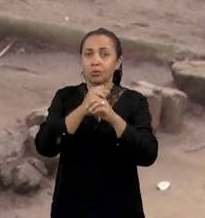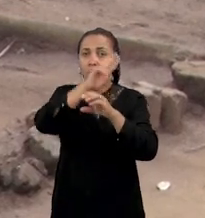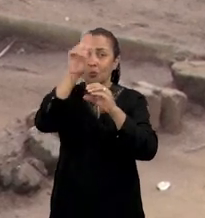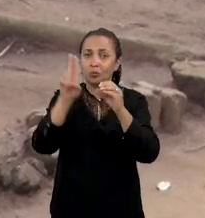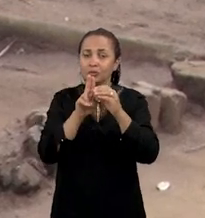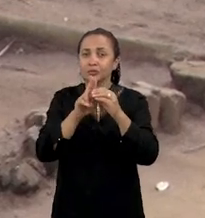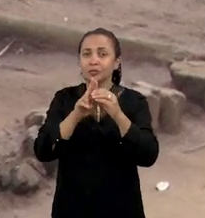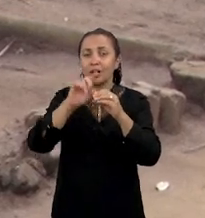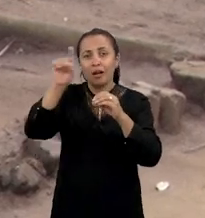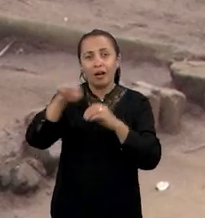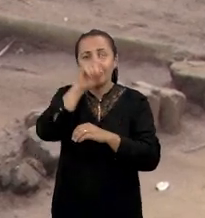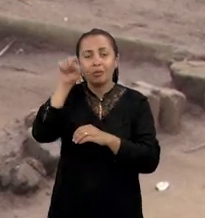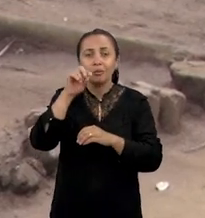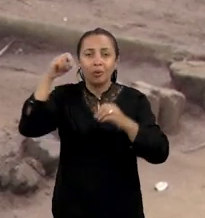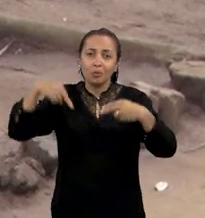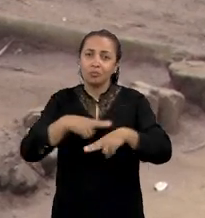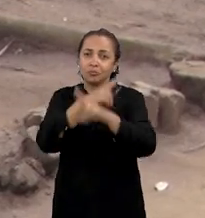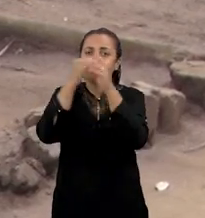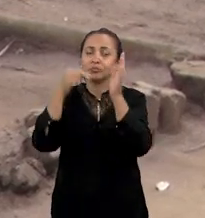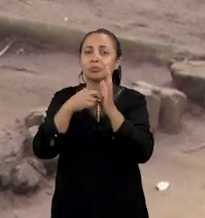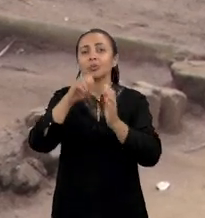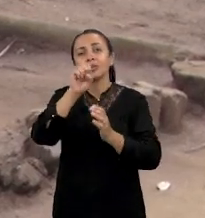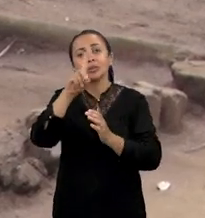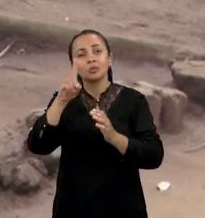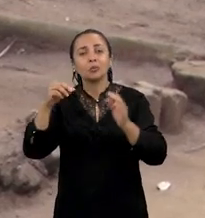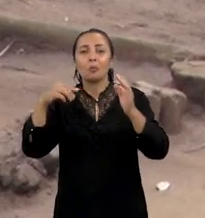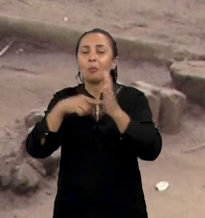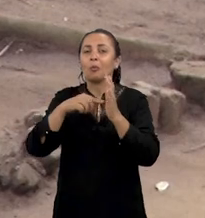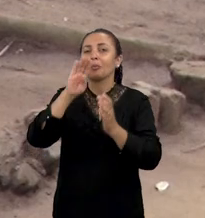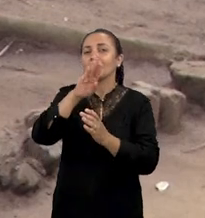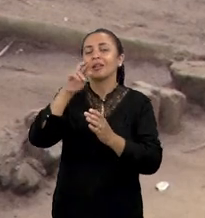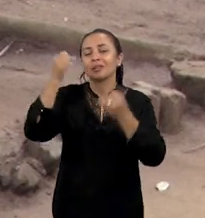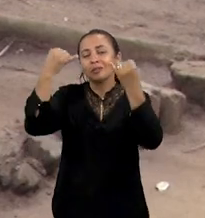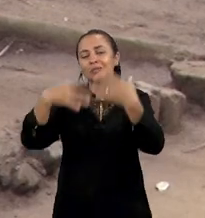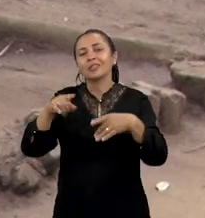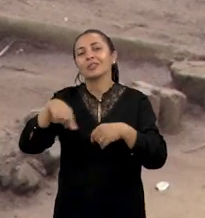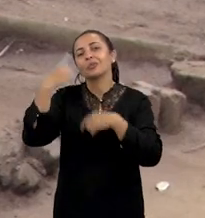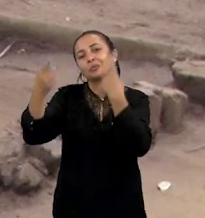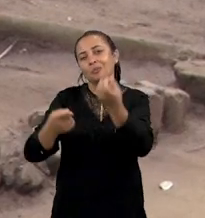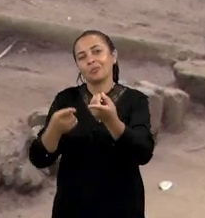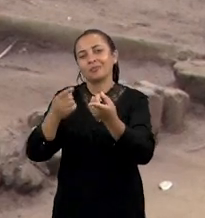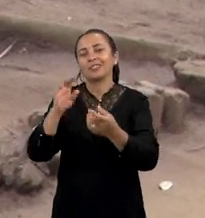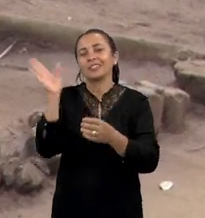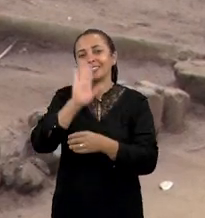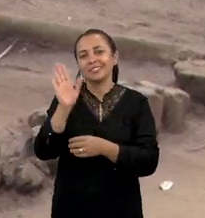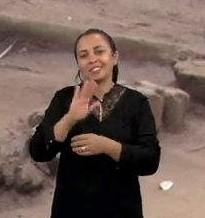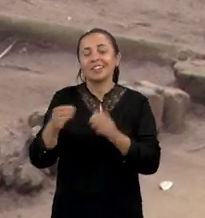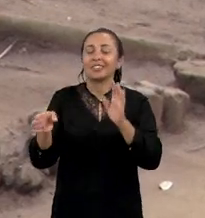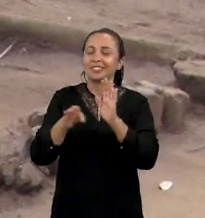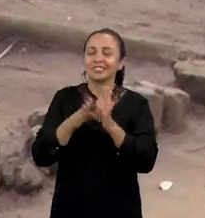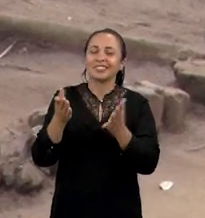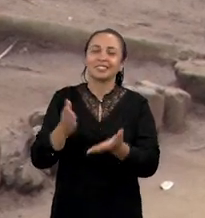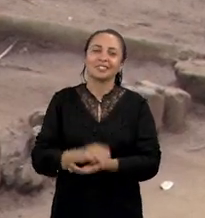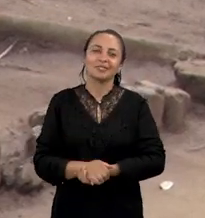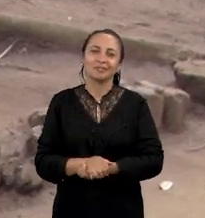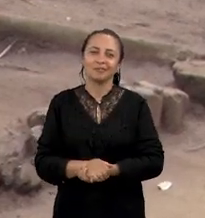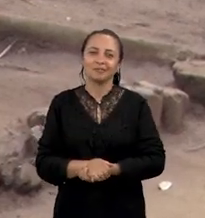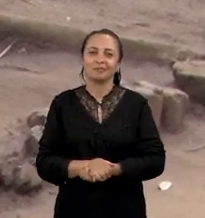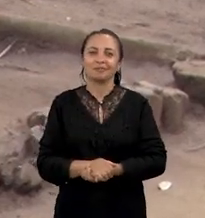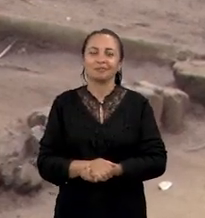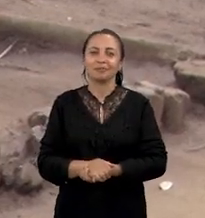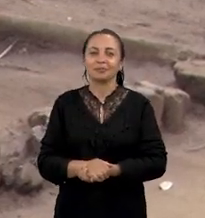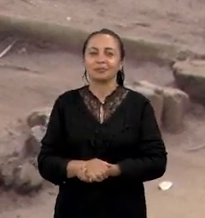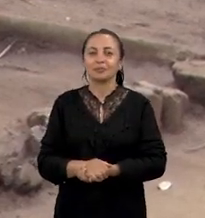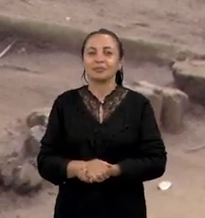e-mail universciência.esb.edu.br que a gente explica por aqui, num outro programa. Tchau, tchau